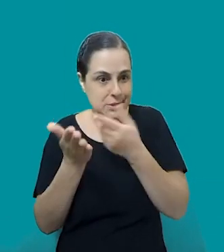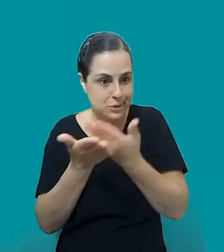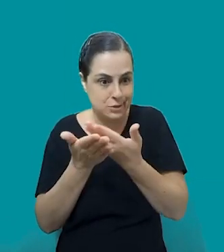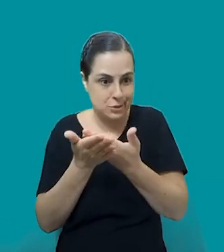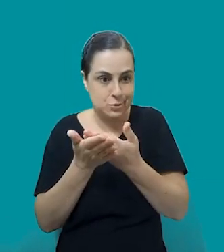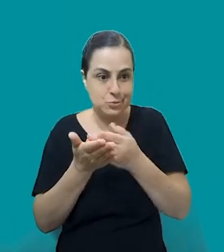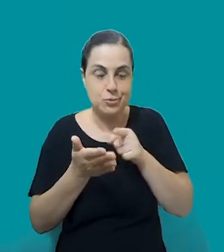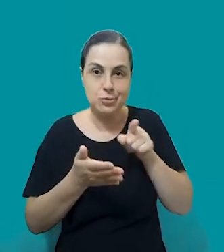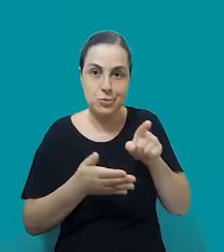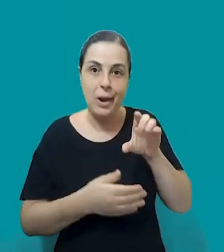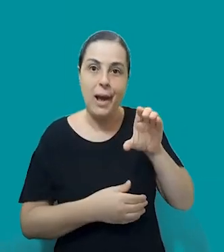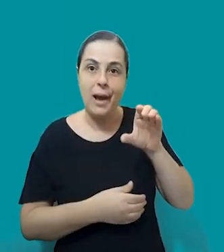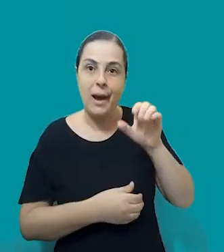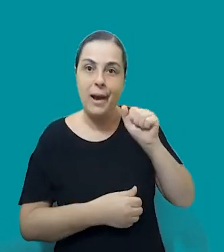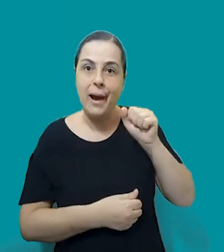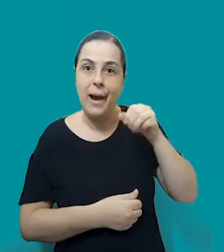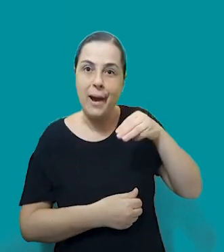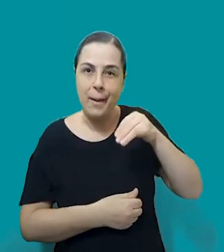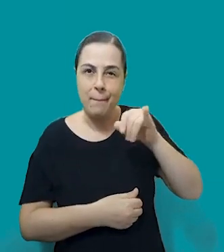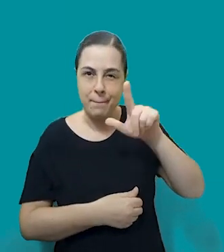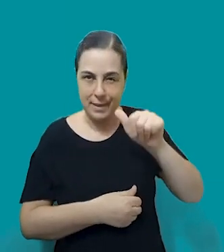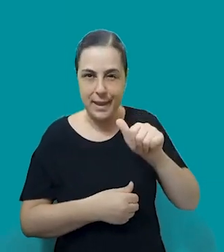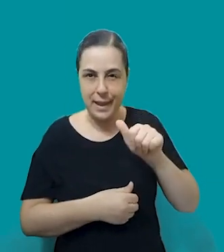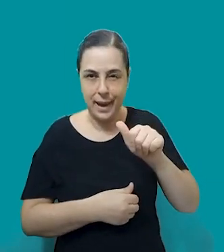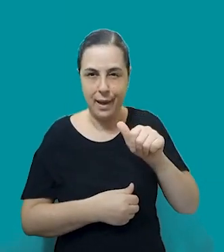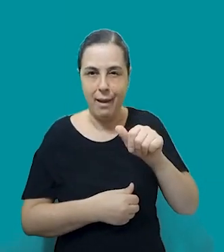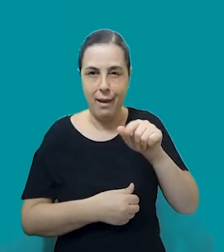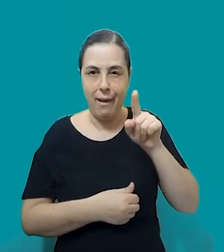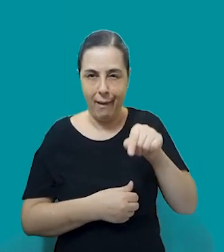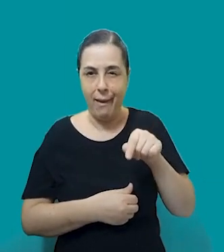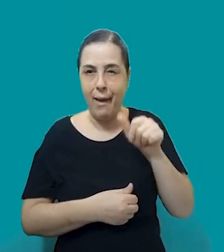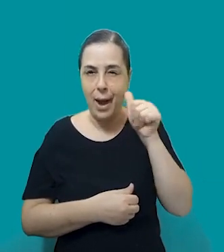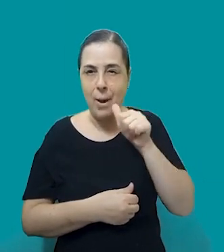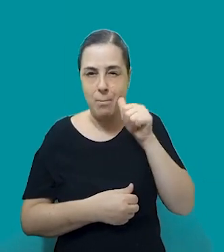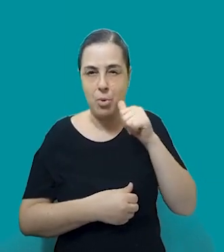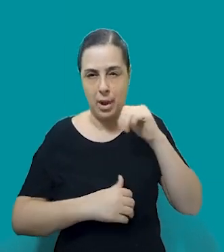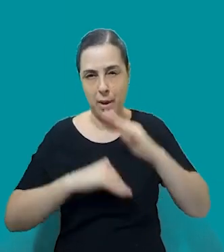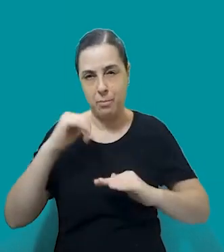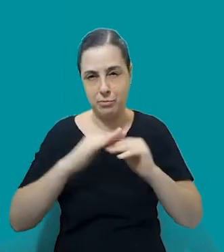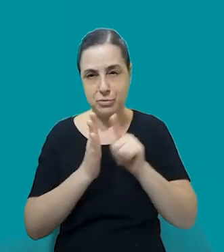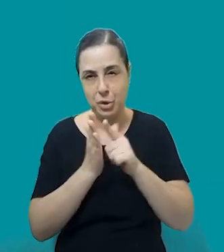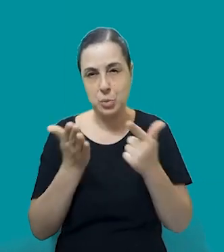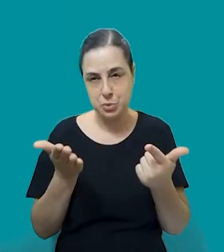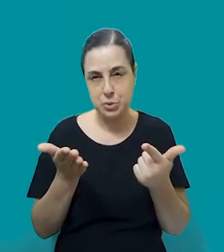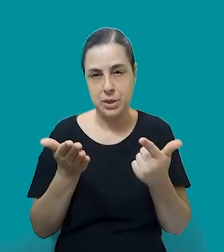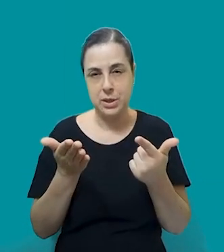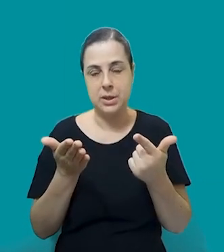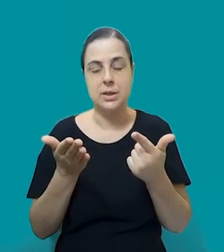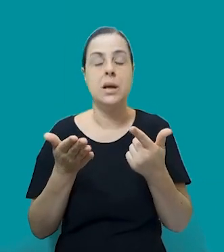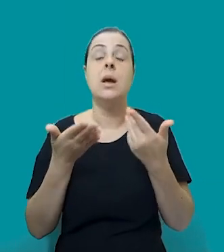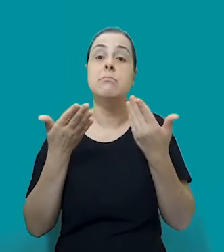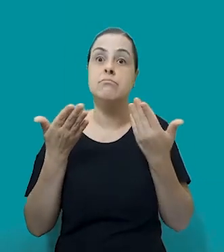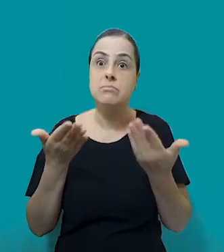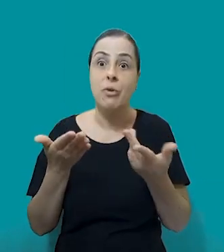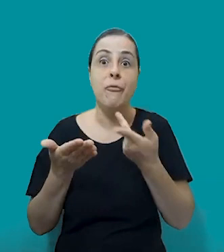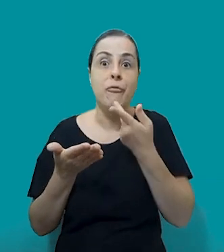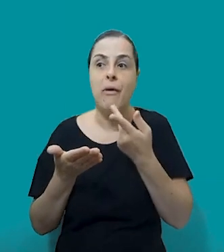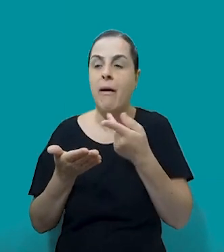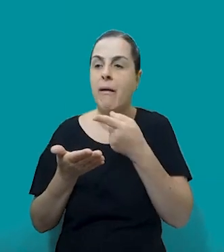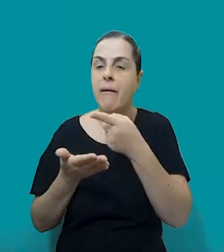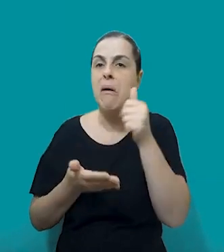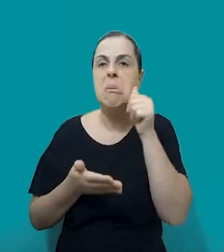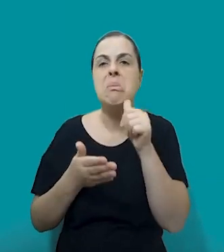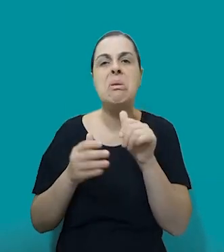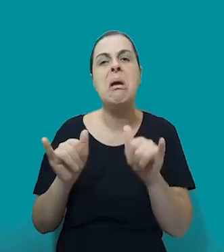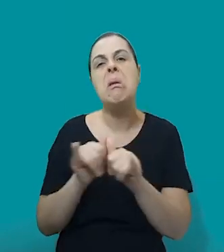completa, ela traz outros ambientes, que eu acho que é muito dessa pergunta da Fabi, da banalização, ambientes como